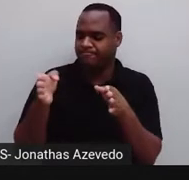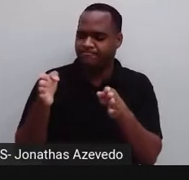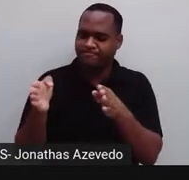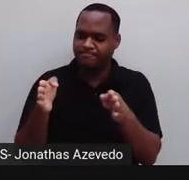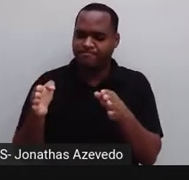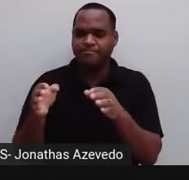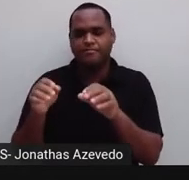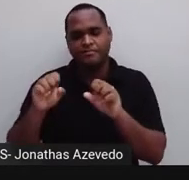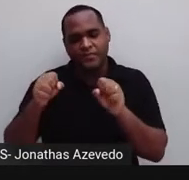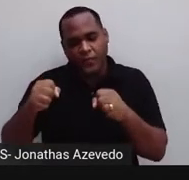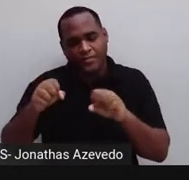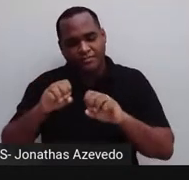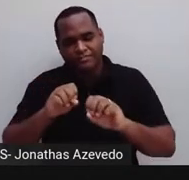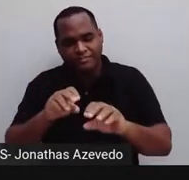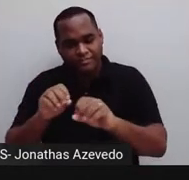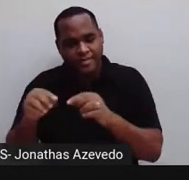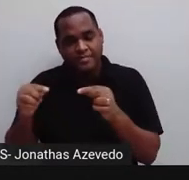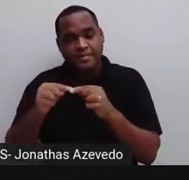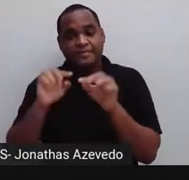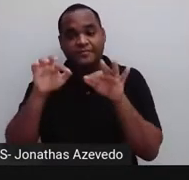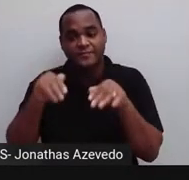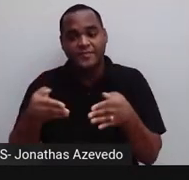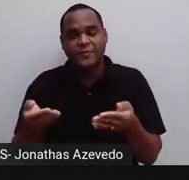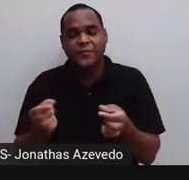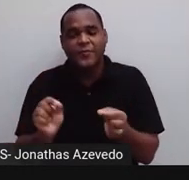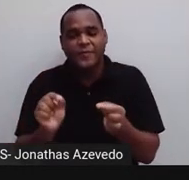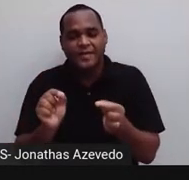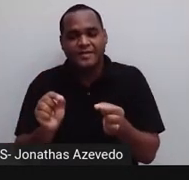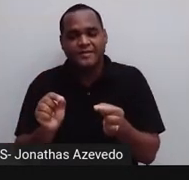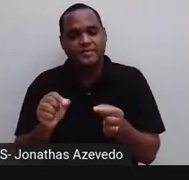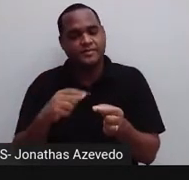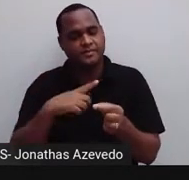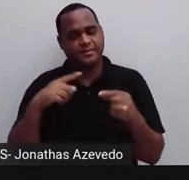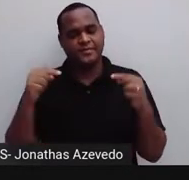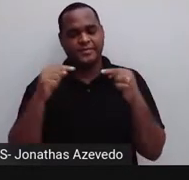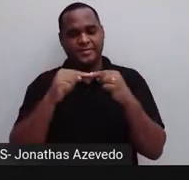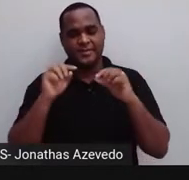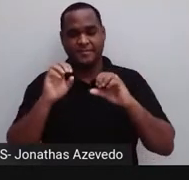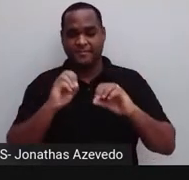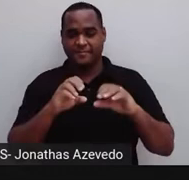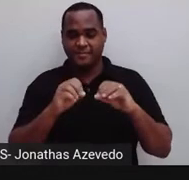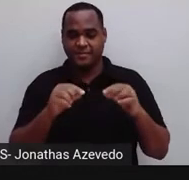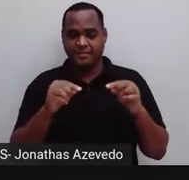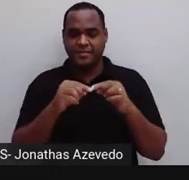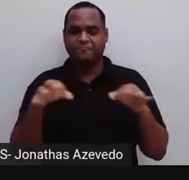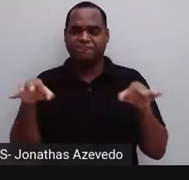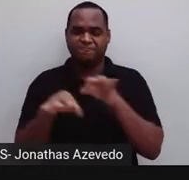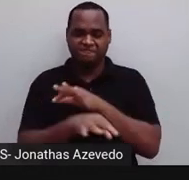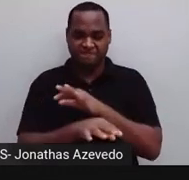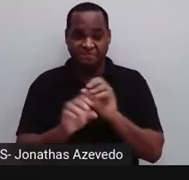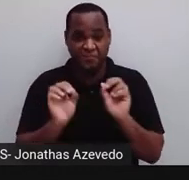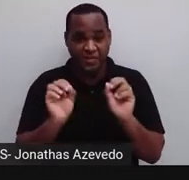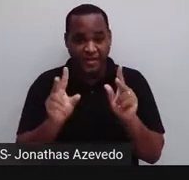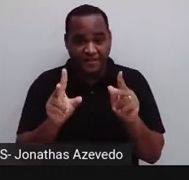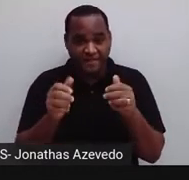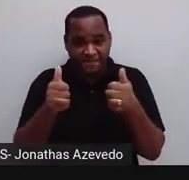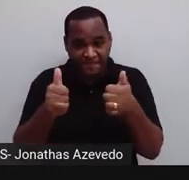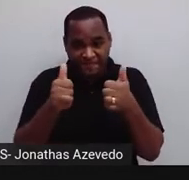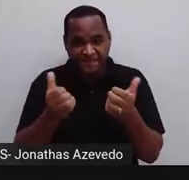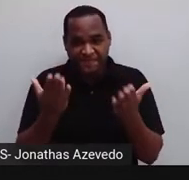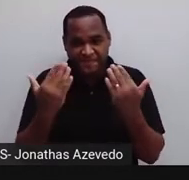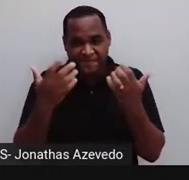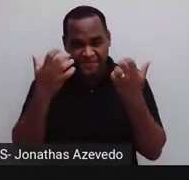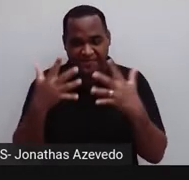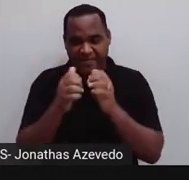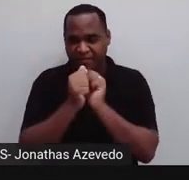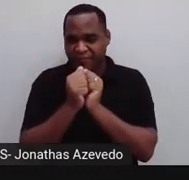aulas, até chegarmos nessa daqui, que é a nossa aula de encerramento, tá bom? Então, vamos lá, vamos